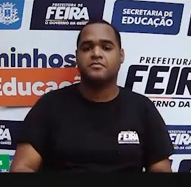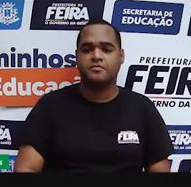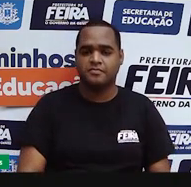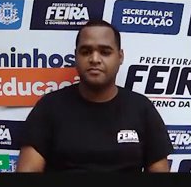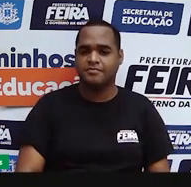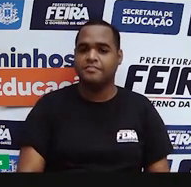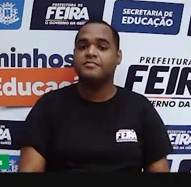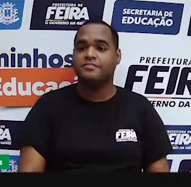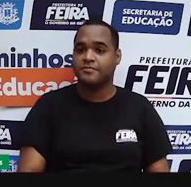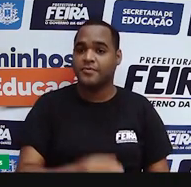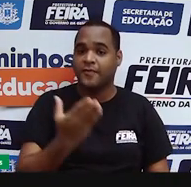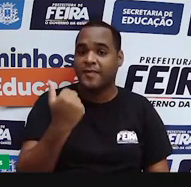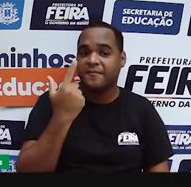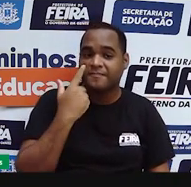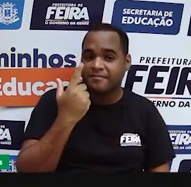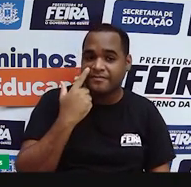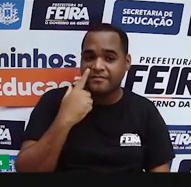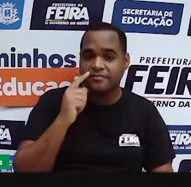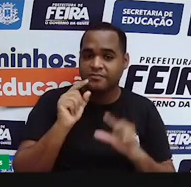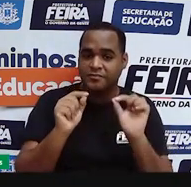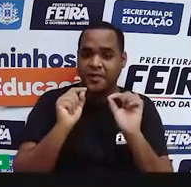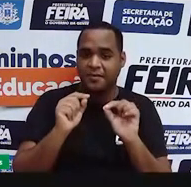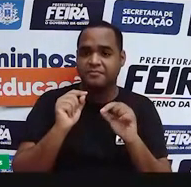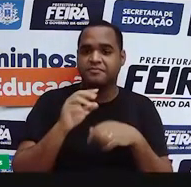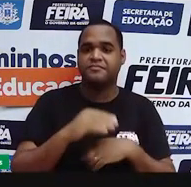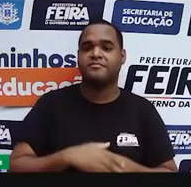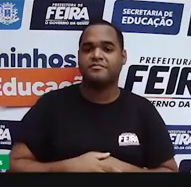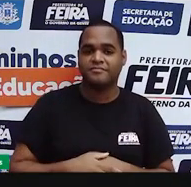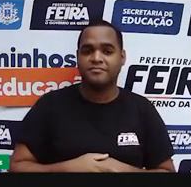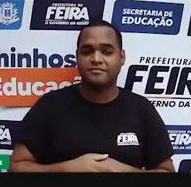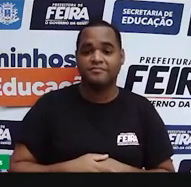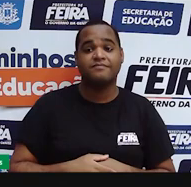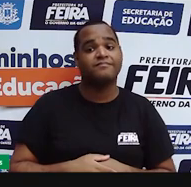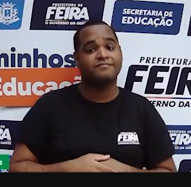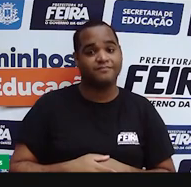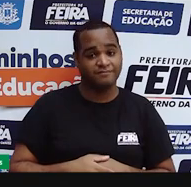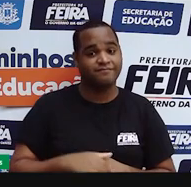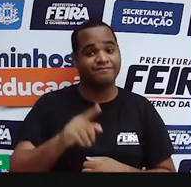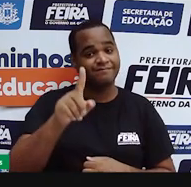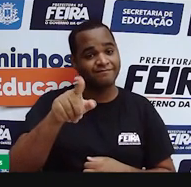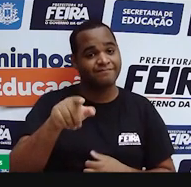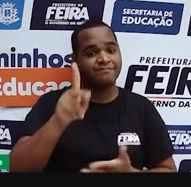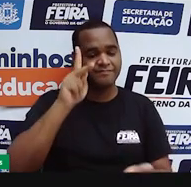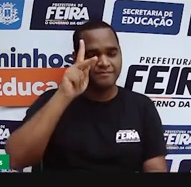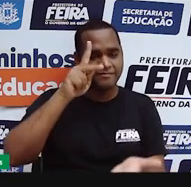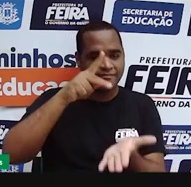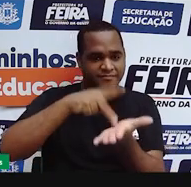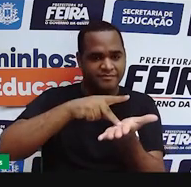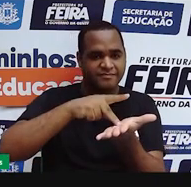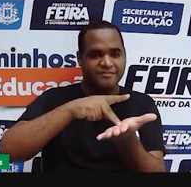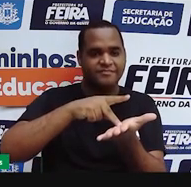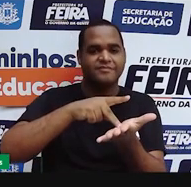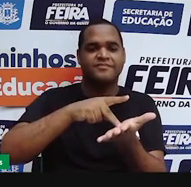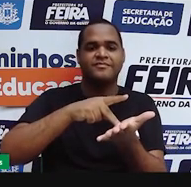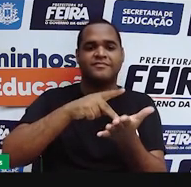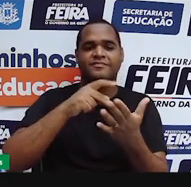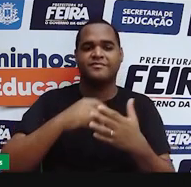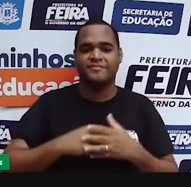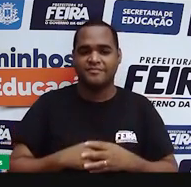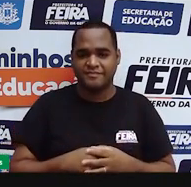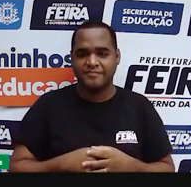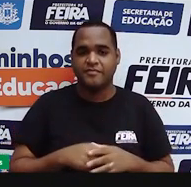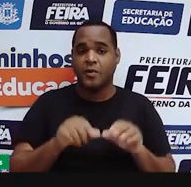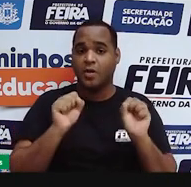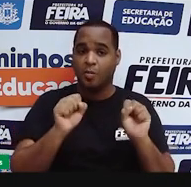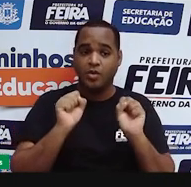Vamos lá agora descobrir o que é essa notícia. Nesse caso, gente, a notícia é fato. Vocês